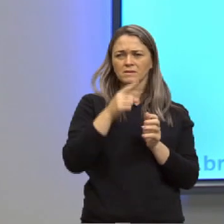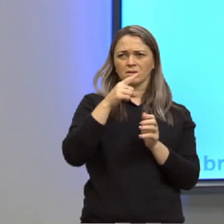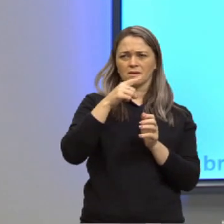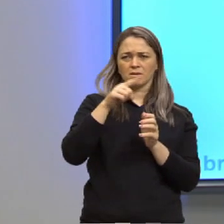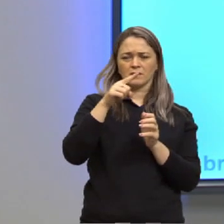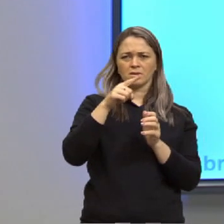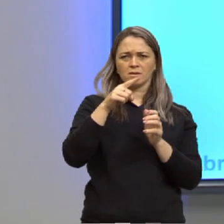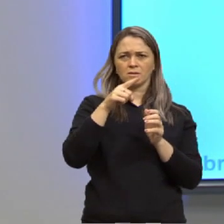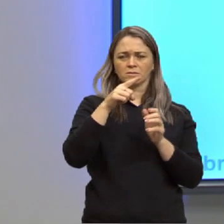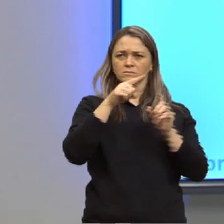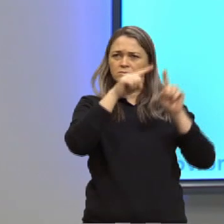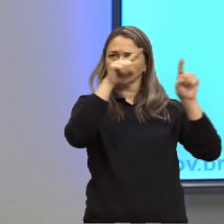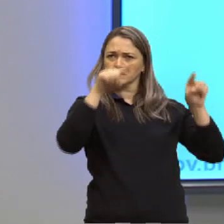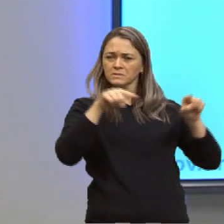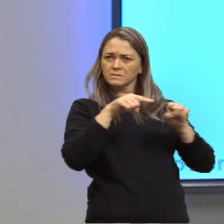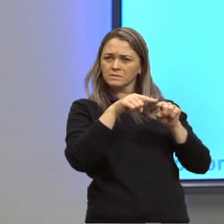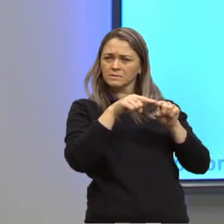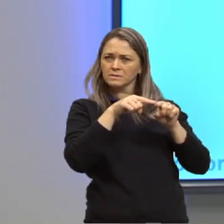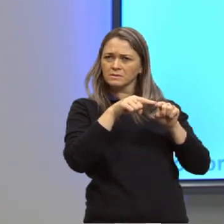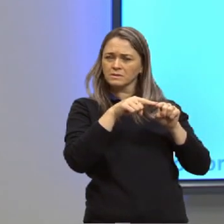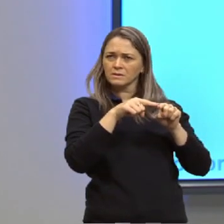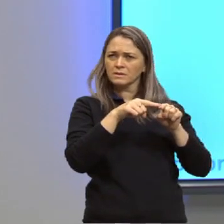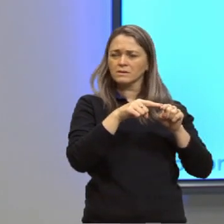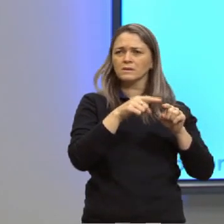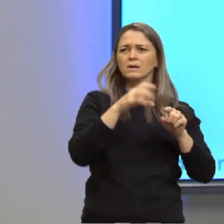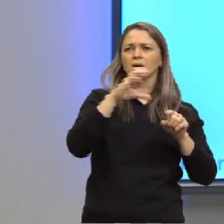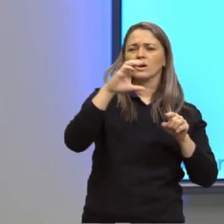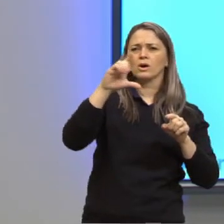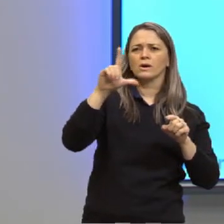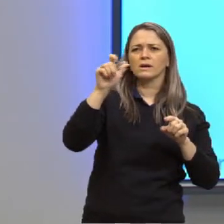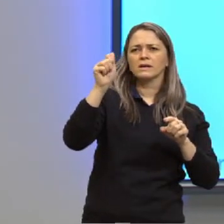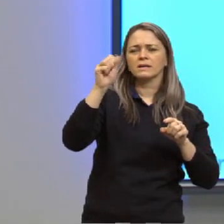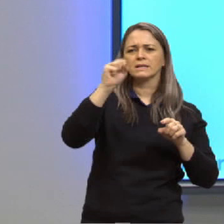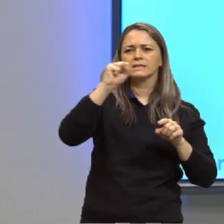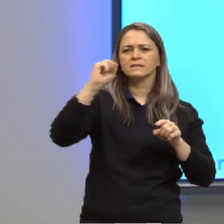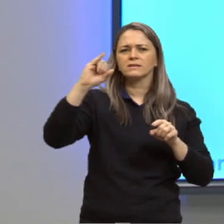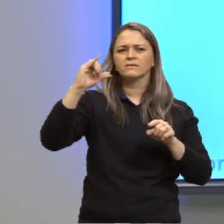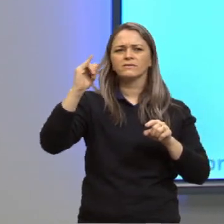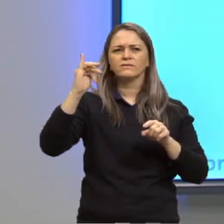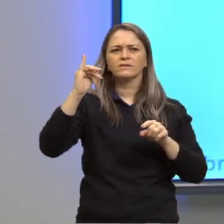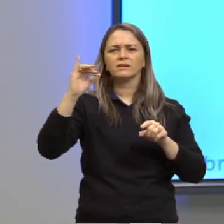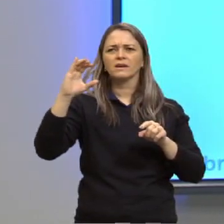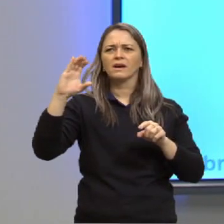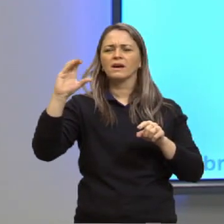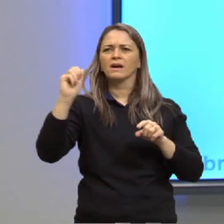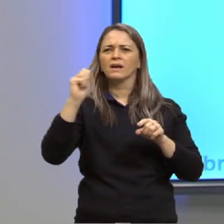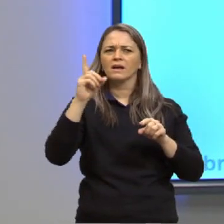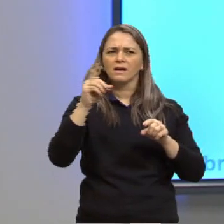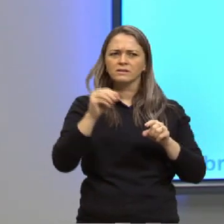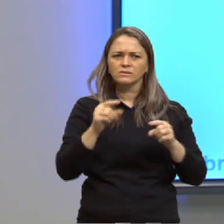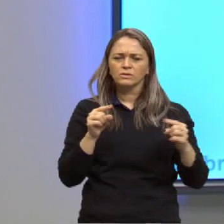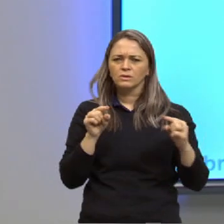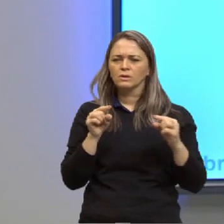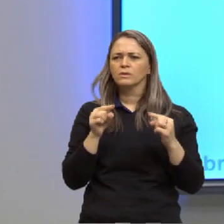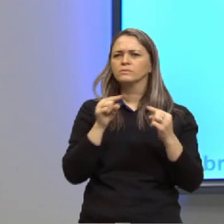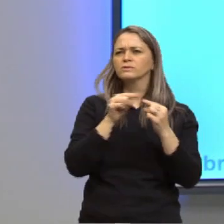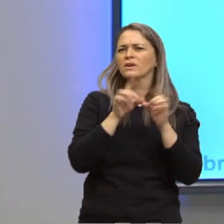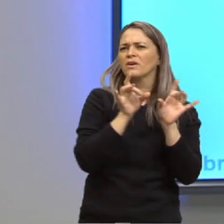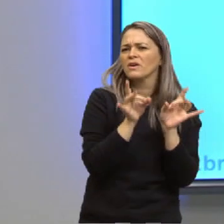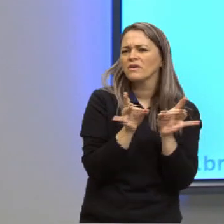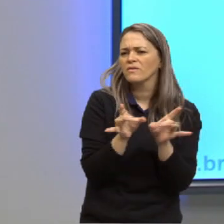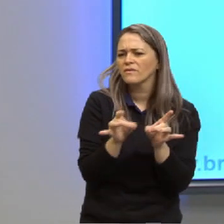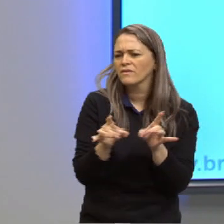é um classificado, pensando que o objetivo dele é vender um imóvel. Em